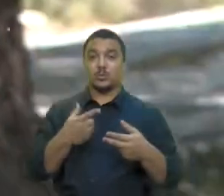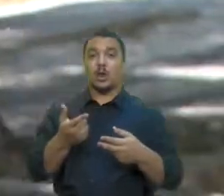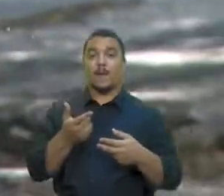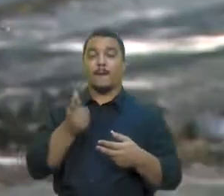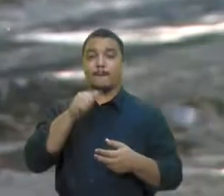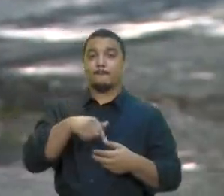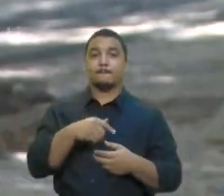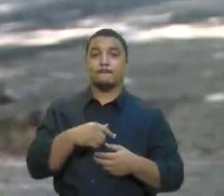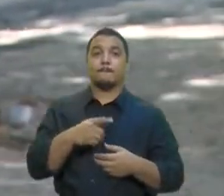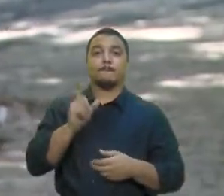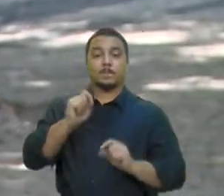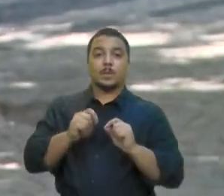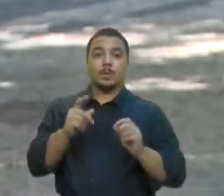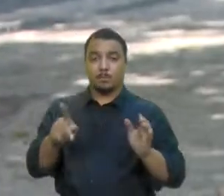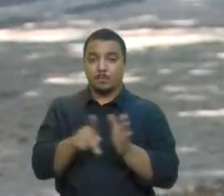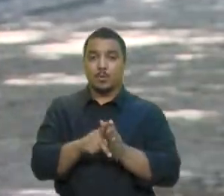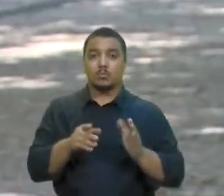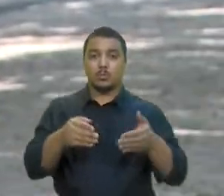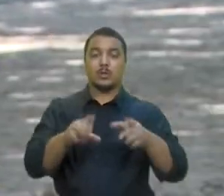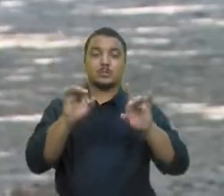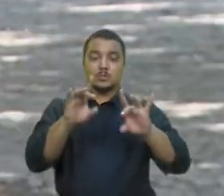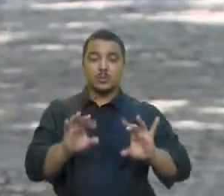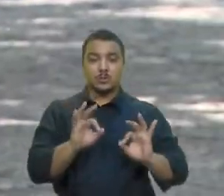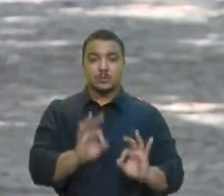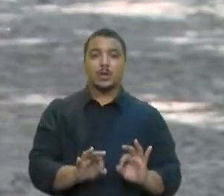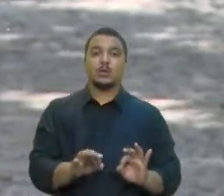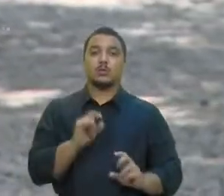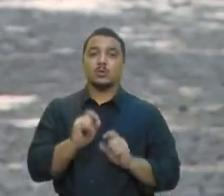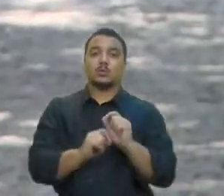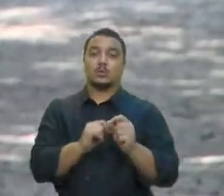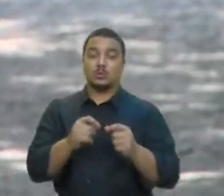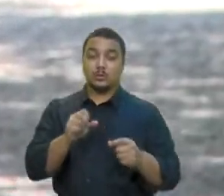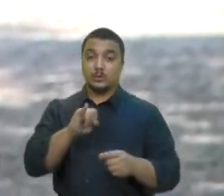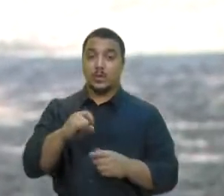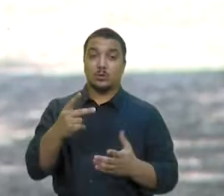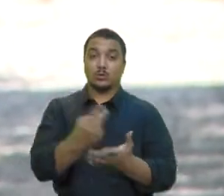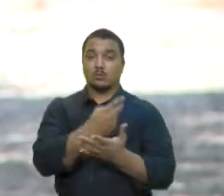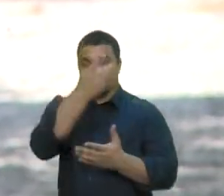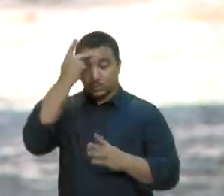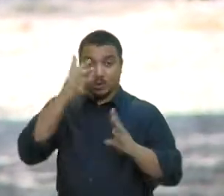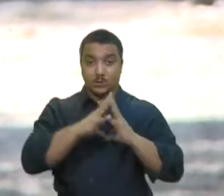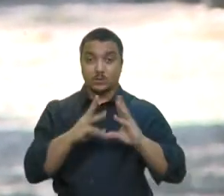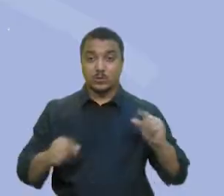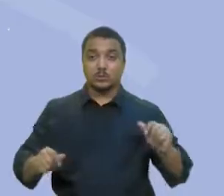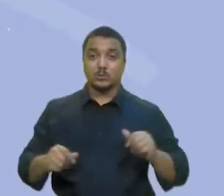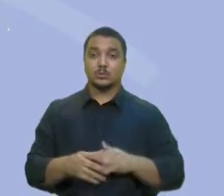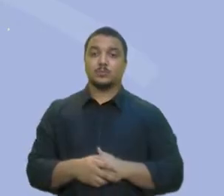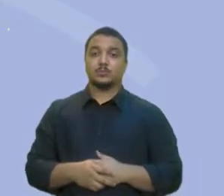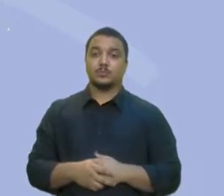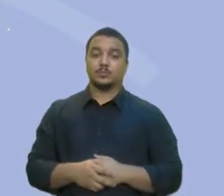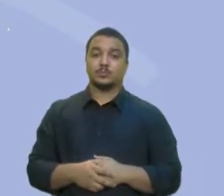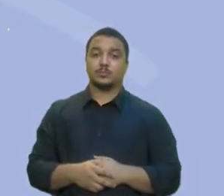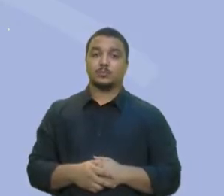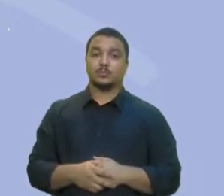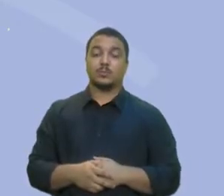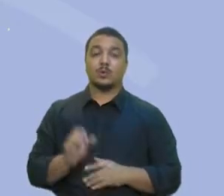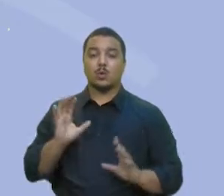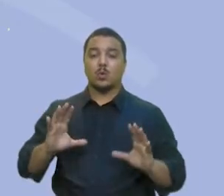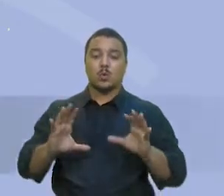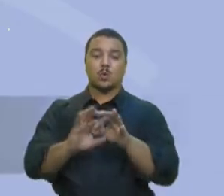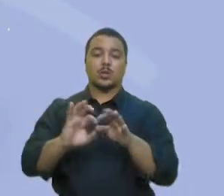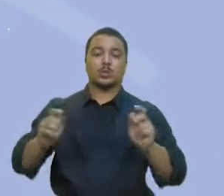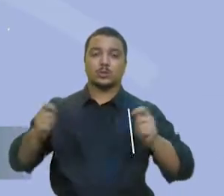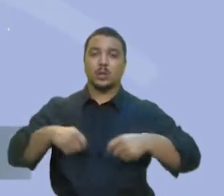é o órgão especializado em casos de desaparecimento de pessoas. Essa conexão, esse